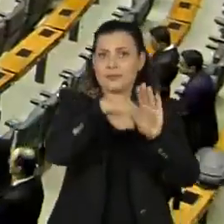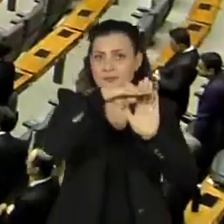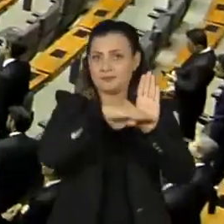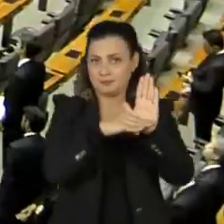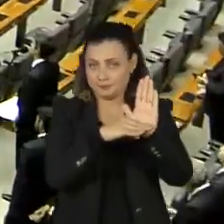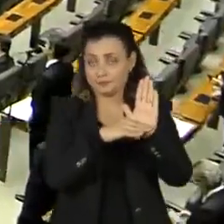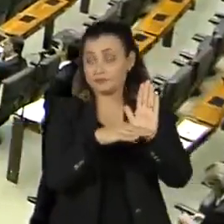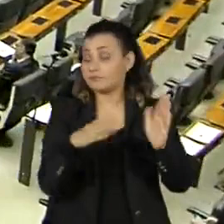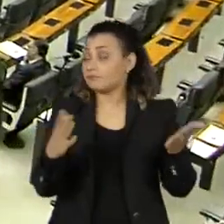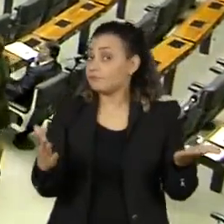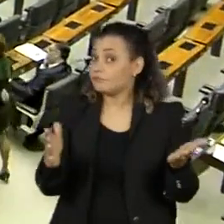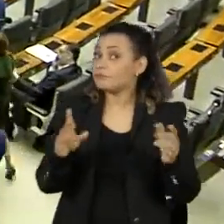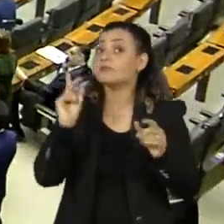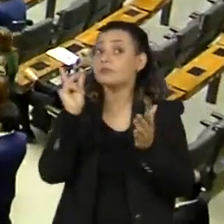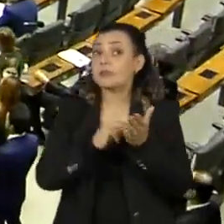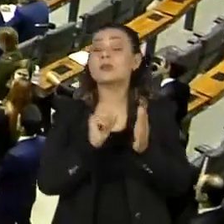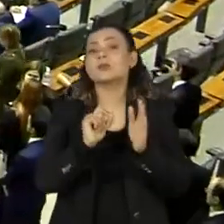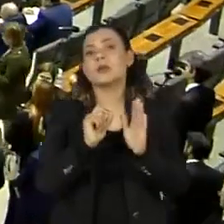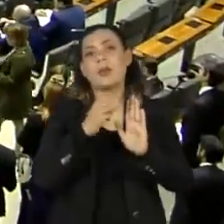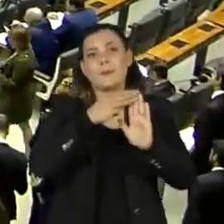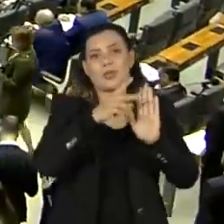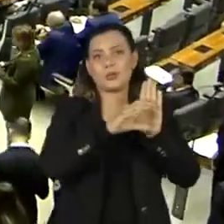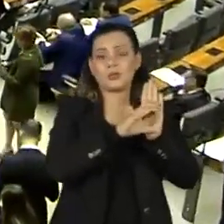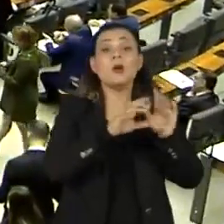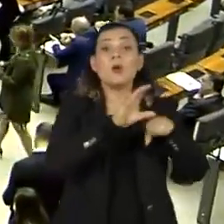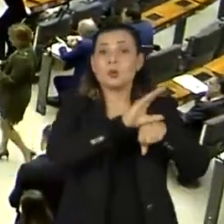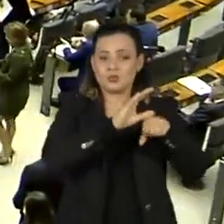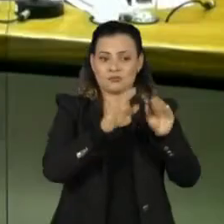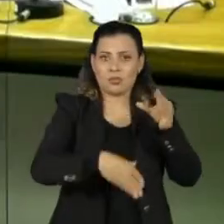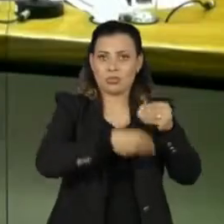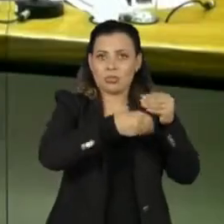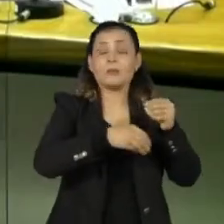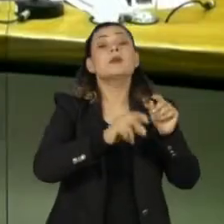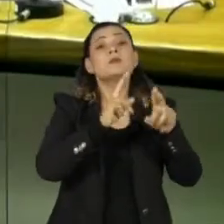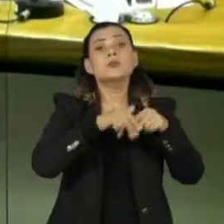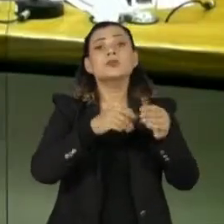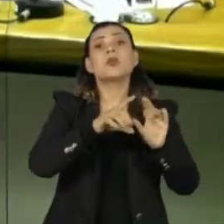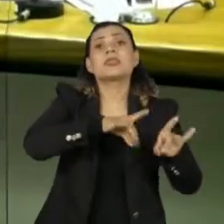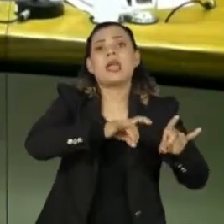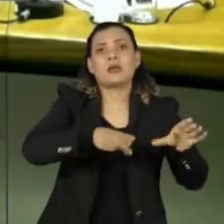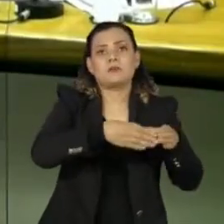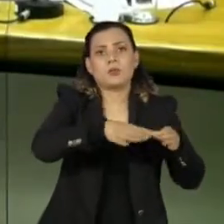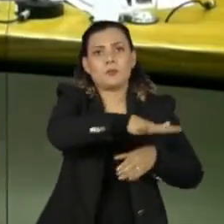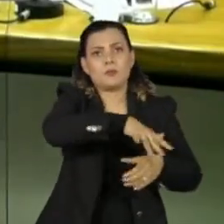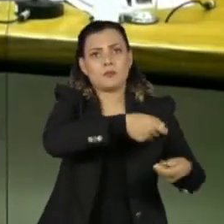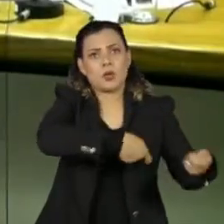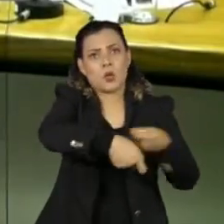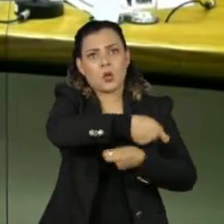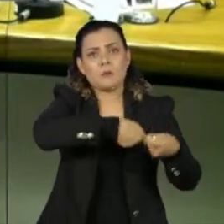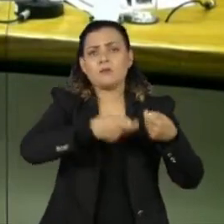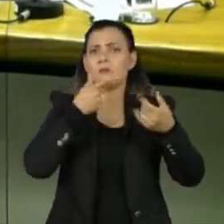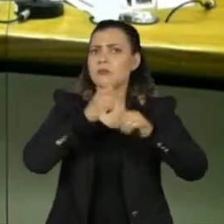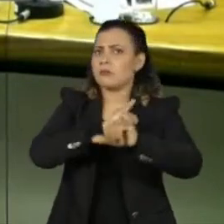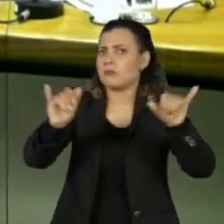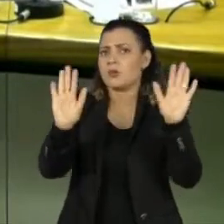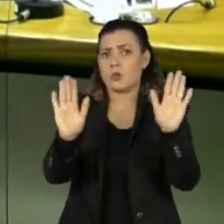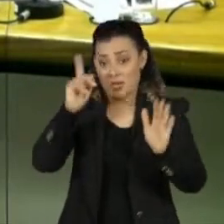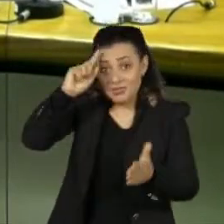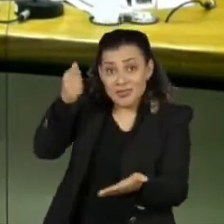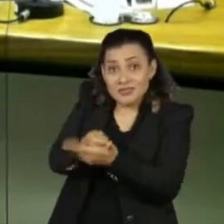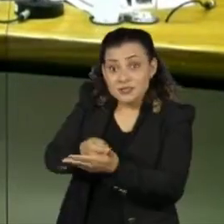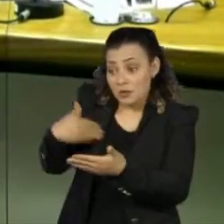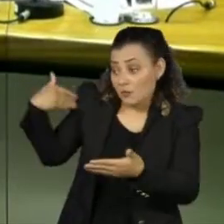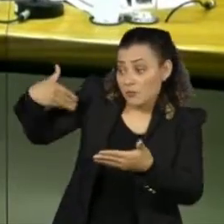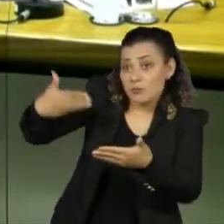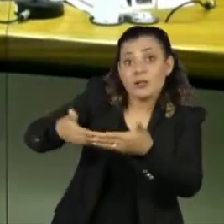Apesar de uma possível tesourada nesses recursos, técnicos do Ministério da Economia negaram que as decisões tomadas